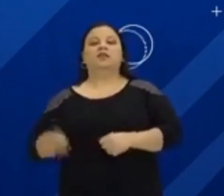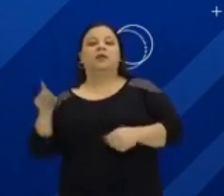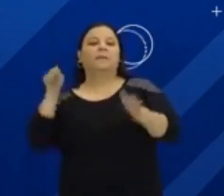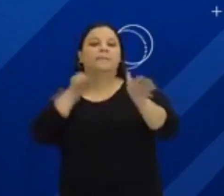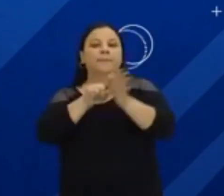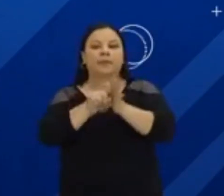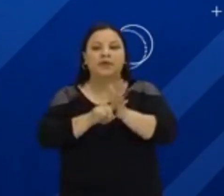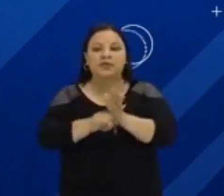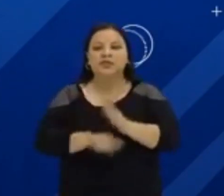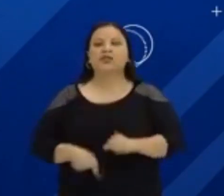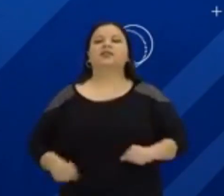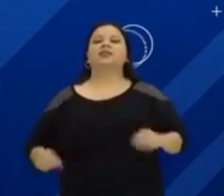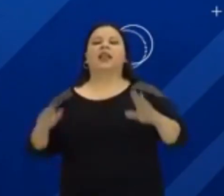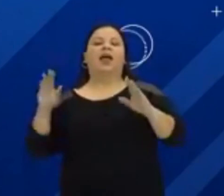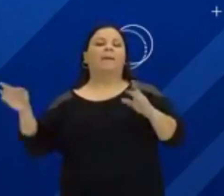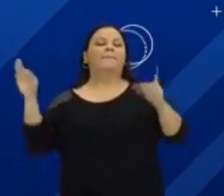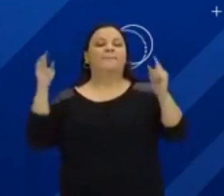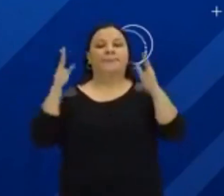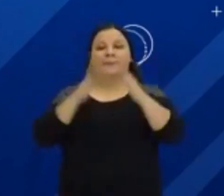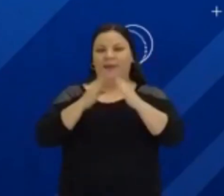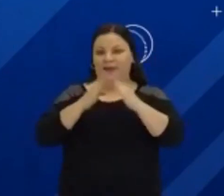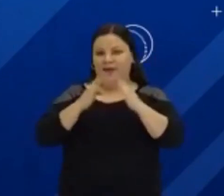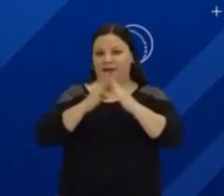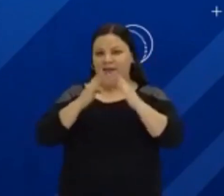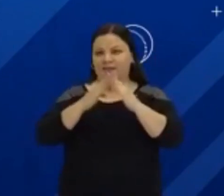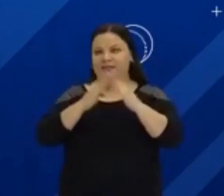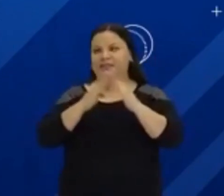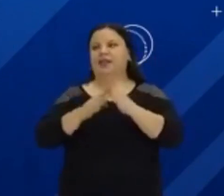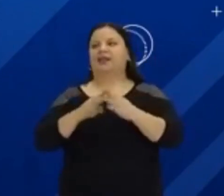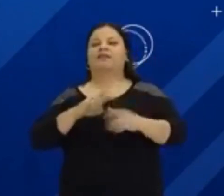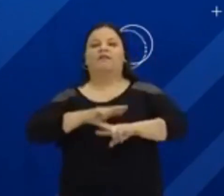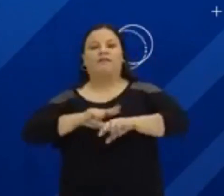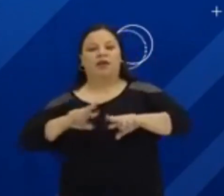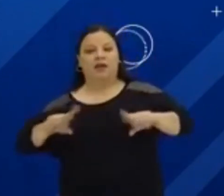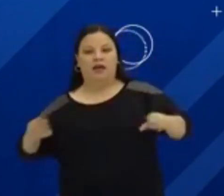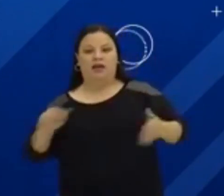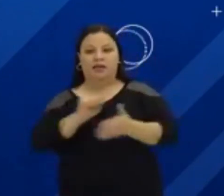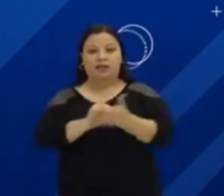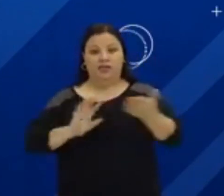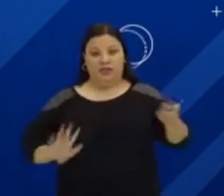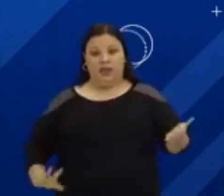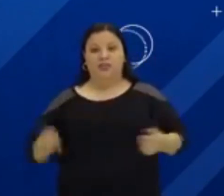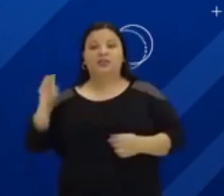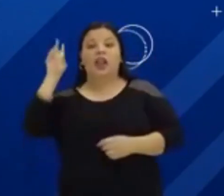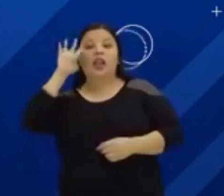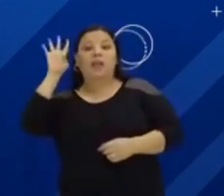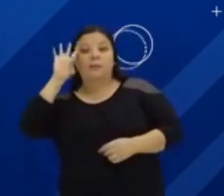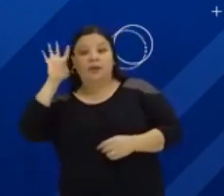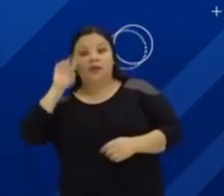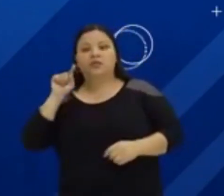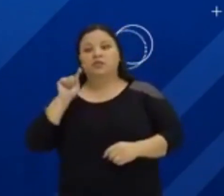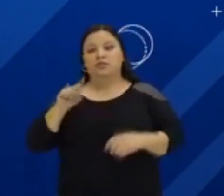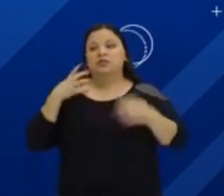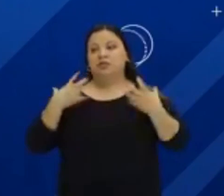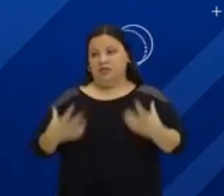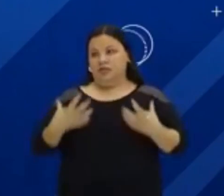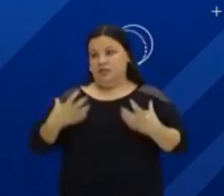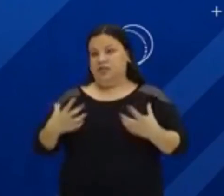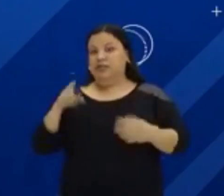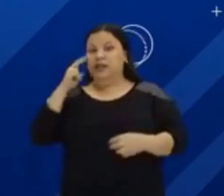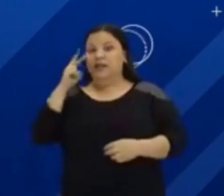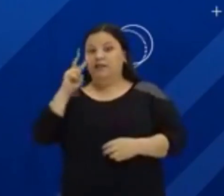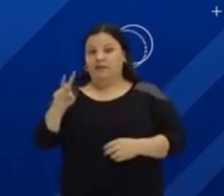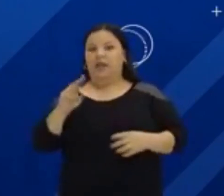vários exercícios pra que você possa fazer lembrando que se você quiser assistir qualquer uma das aulas você pode